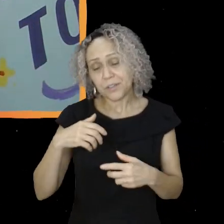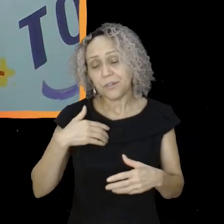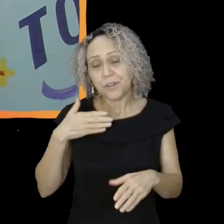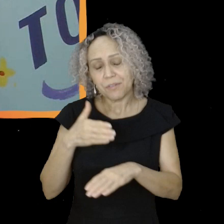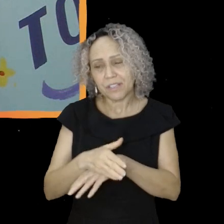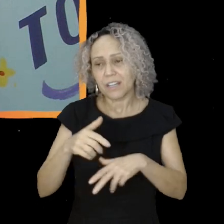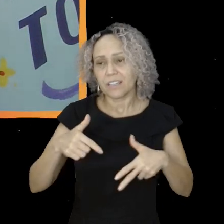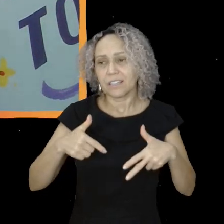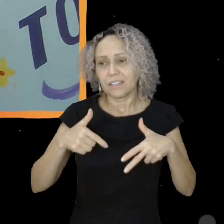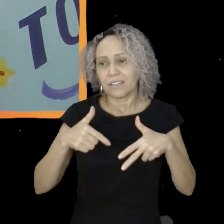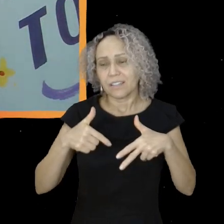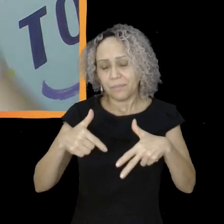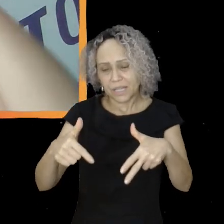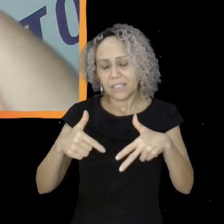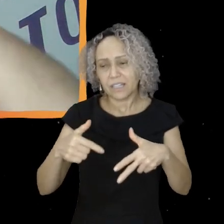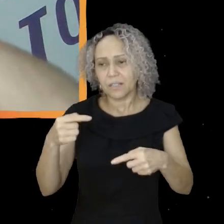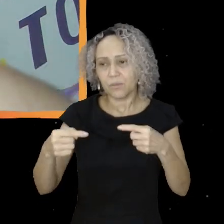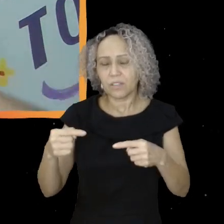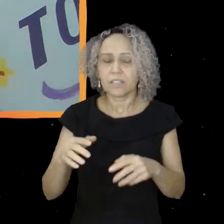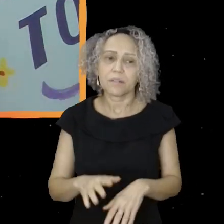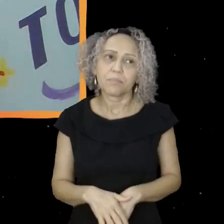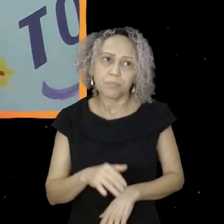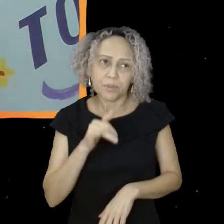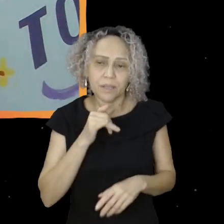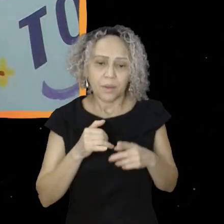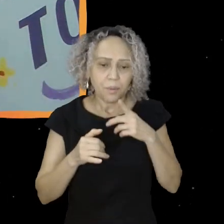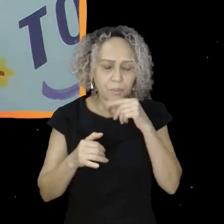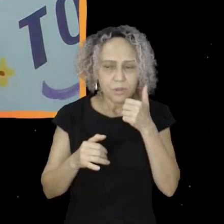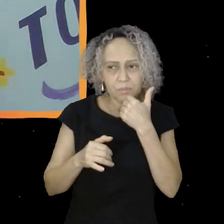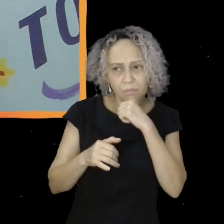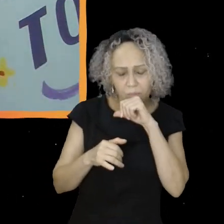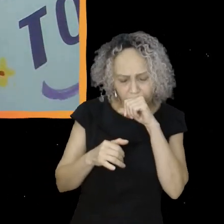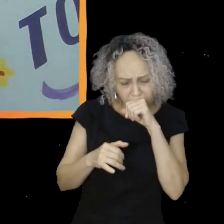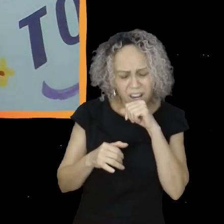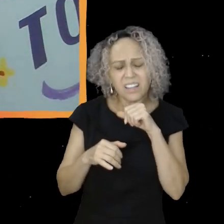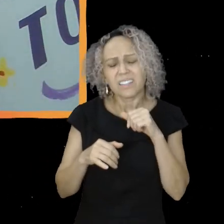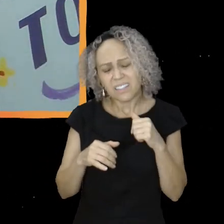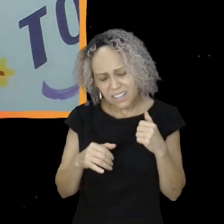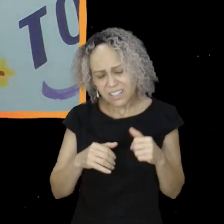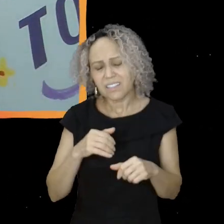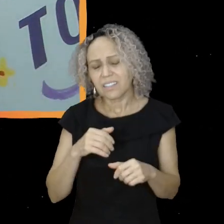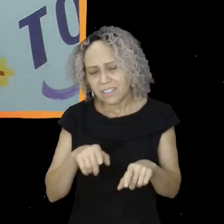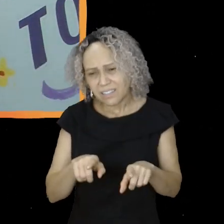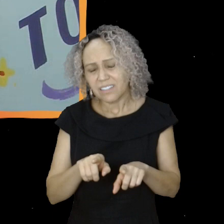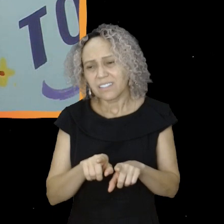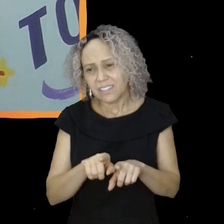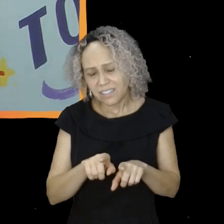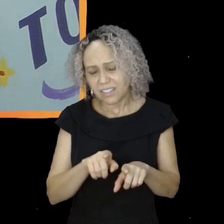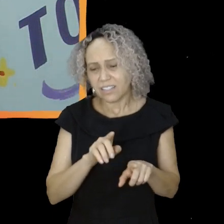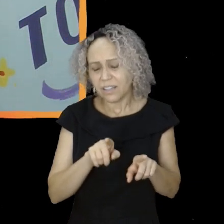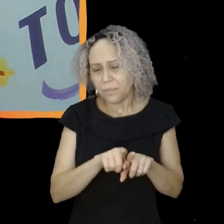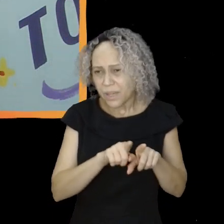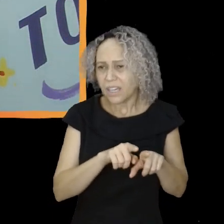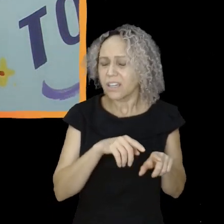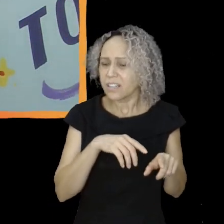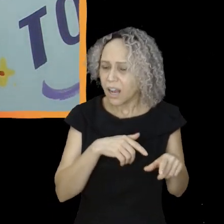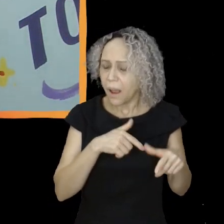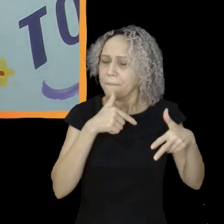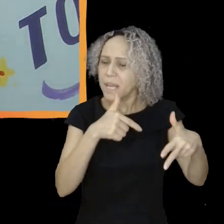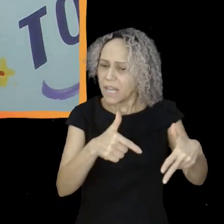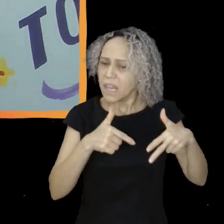acabou distanciando um pouco, mas continuava com aquele sentimento e com o coração militante.